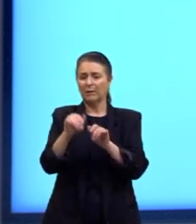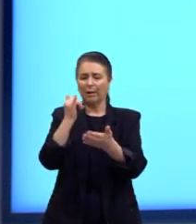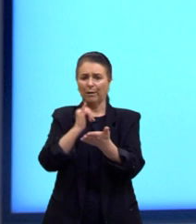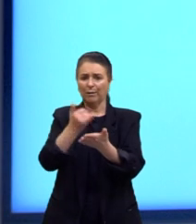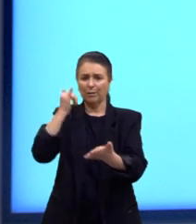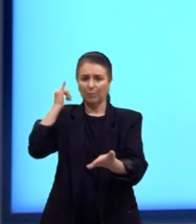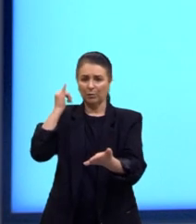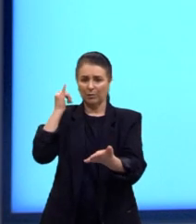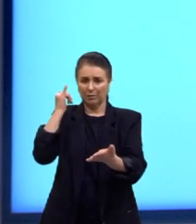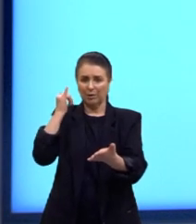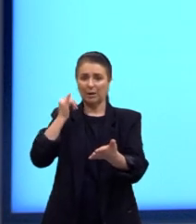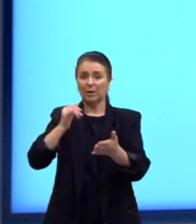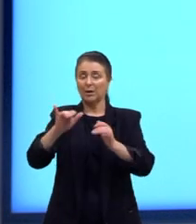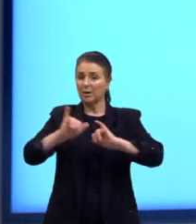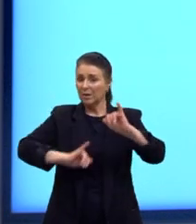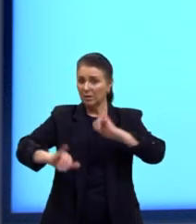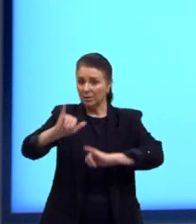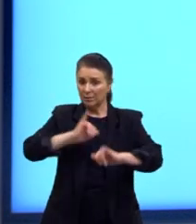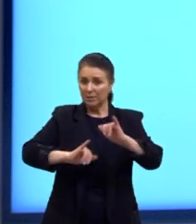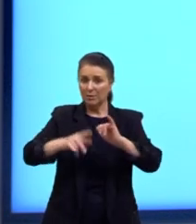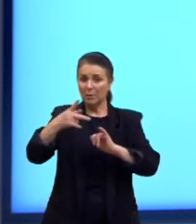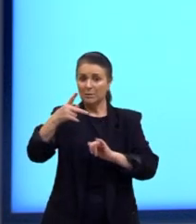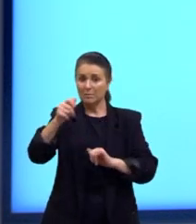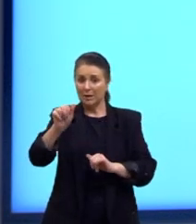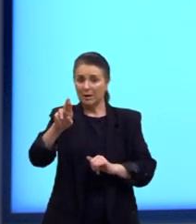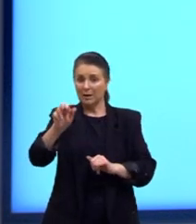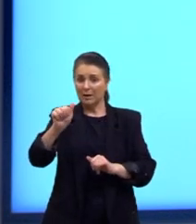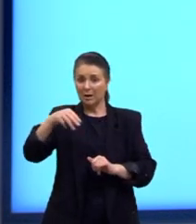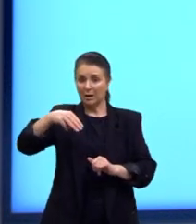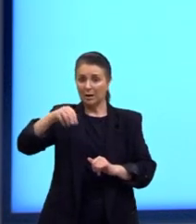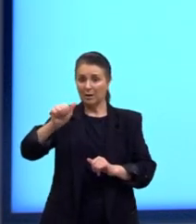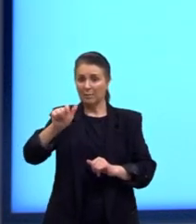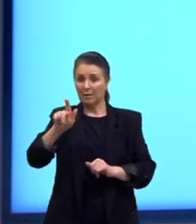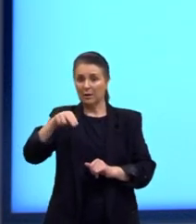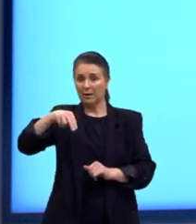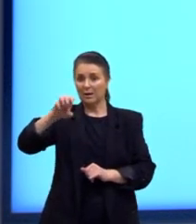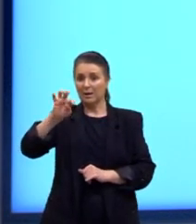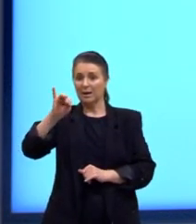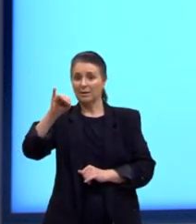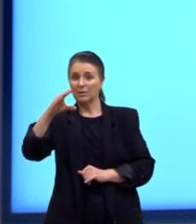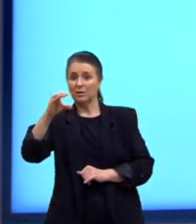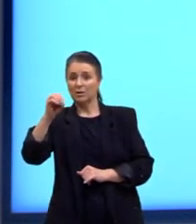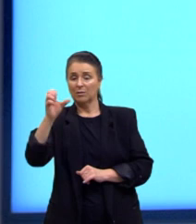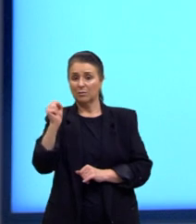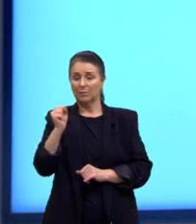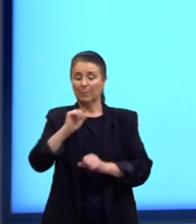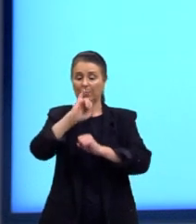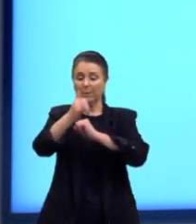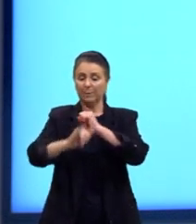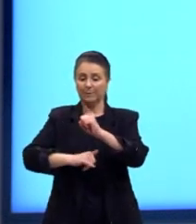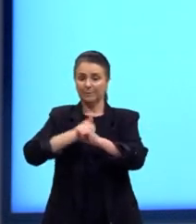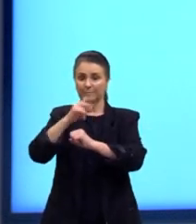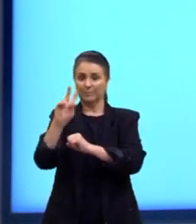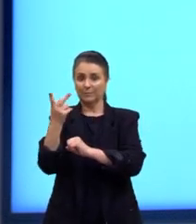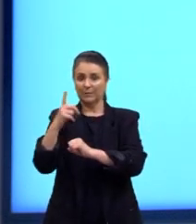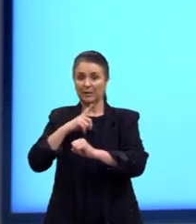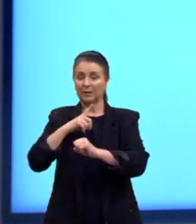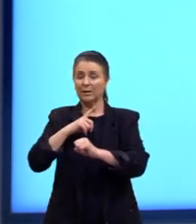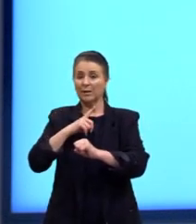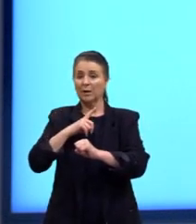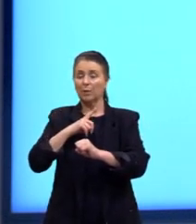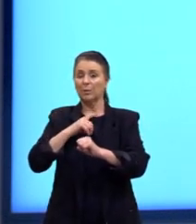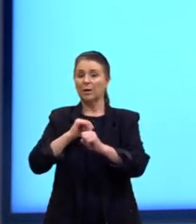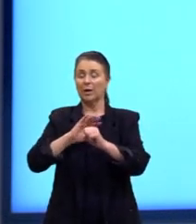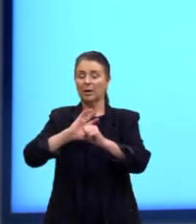Em química, são paramagnéticos, tá? Um átomo de hidrogênio tem a seguinte configuração